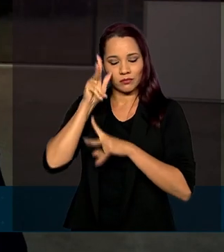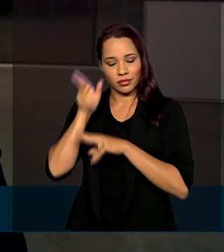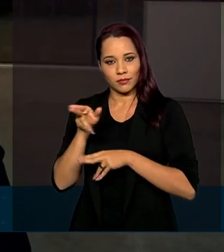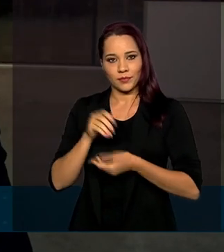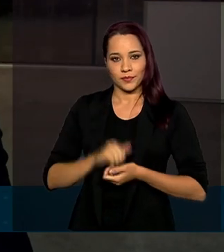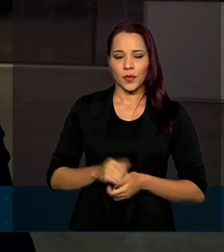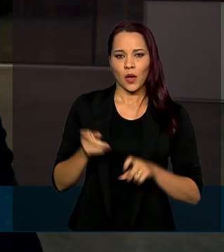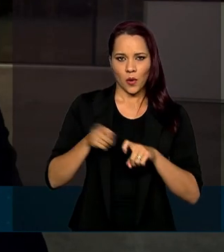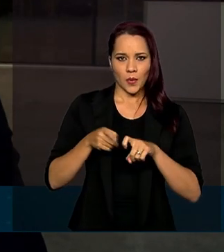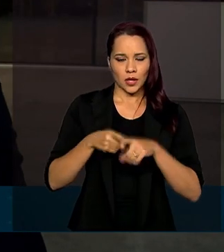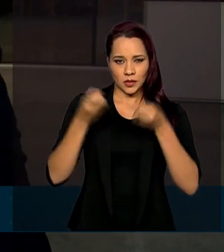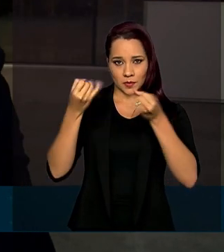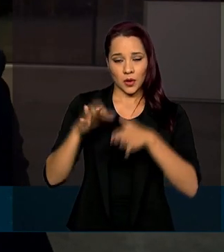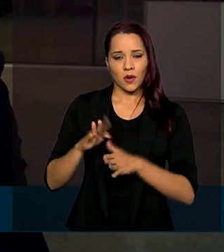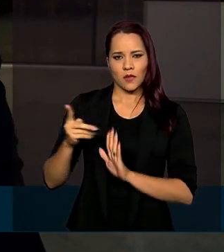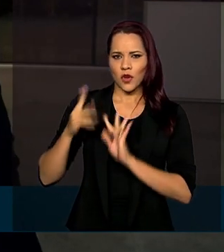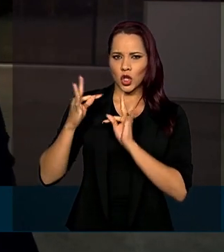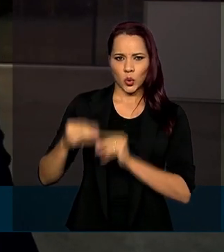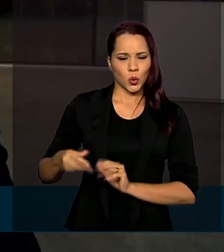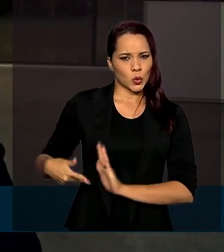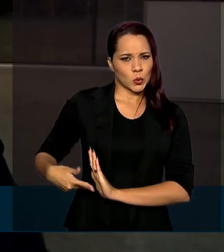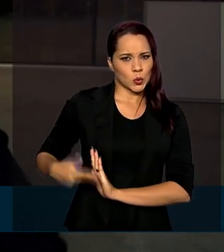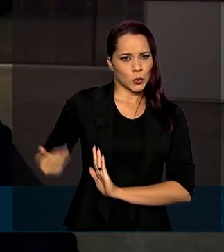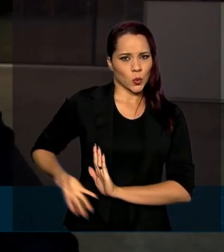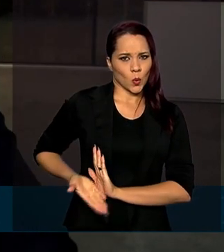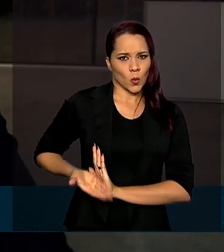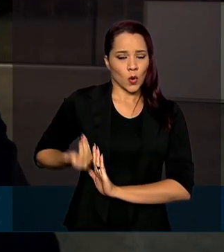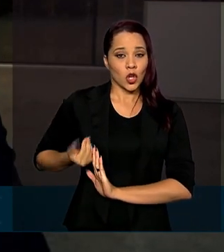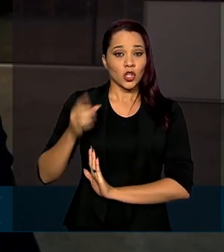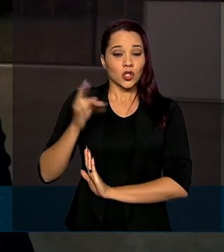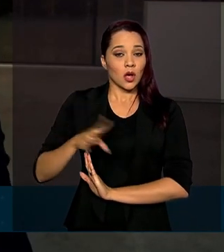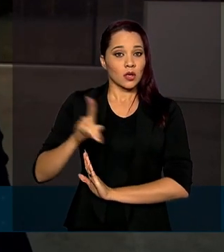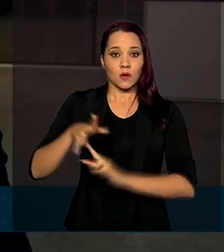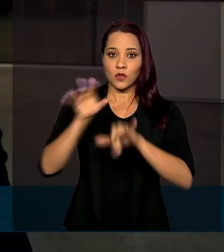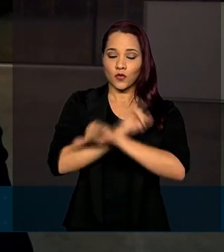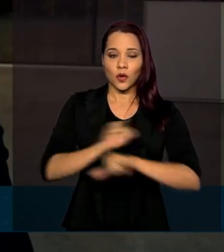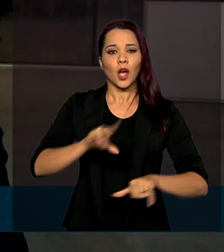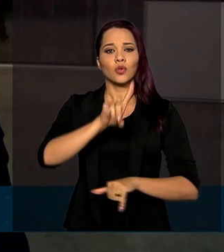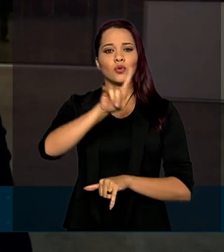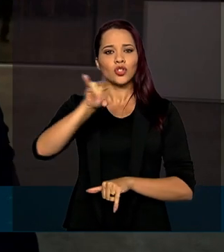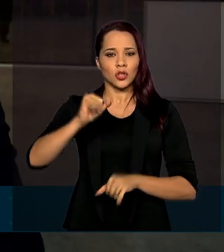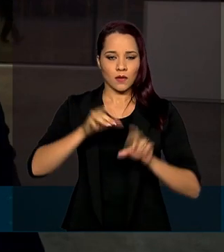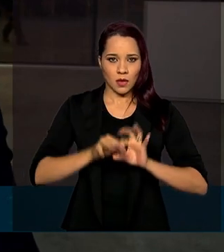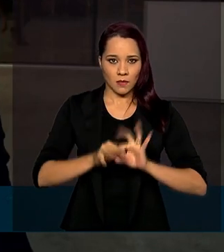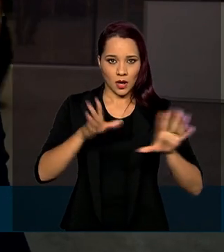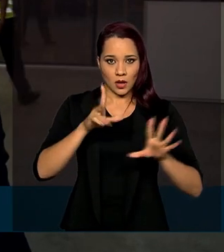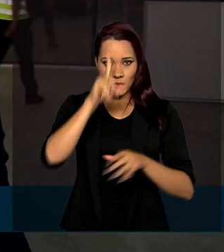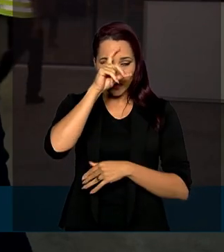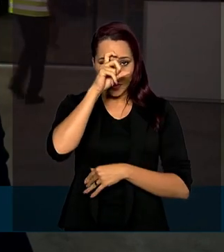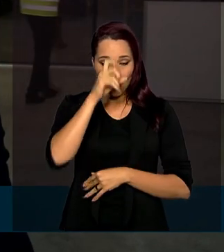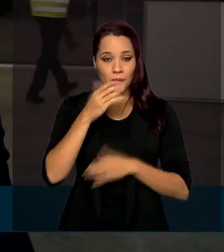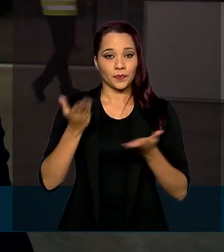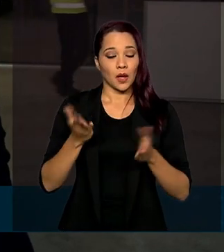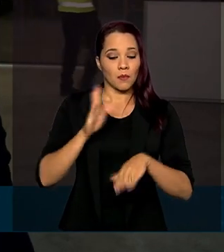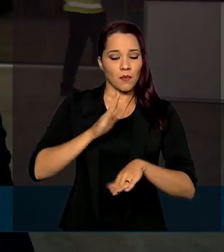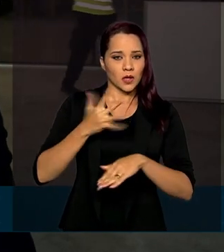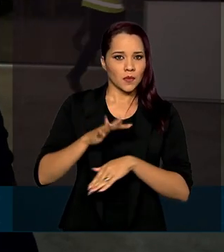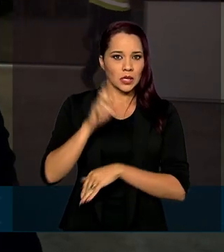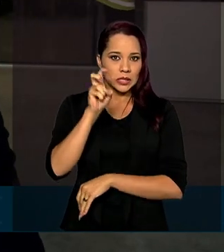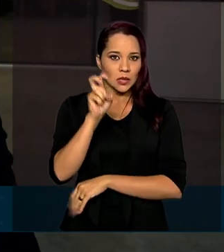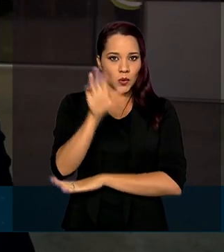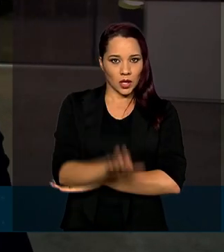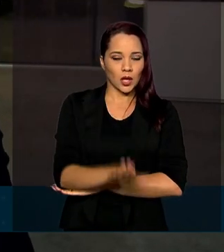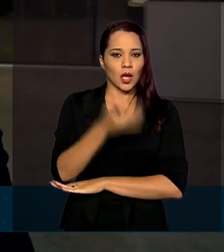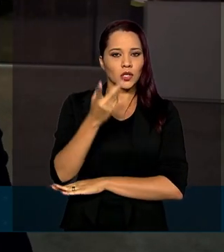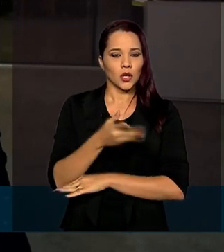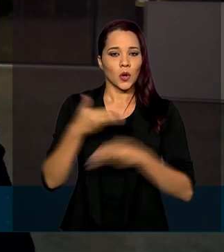o cálculo na bexiga foi totalmente removido, mas não foi divulgado previsão de auto. Há pouco, por volta das cinco da tarde, o ministro do meio ambiente,